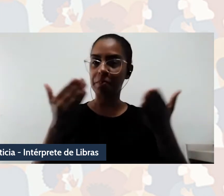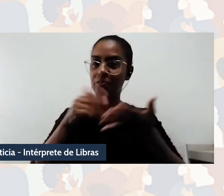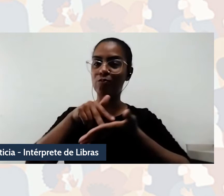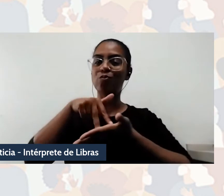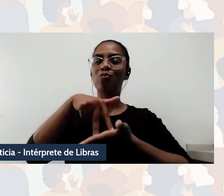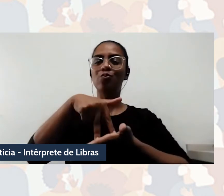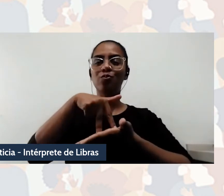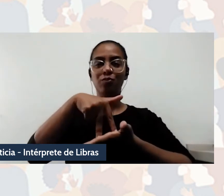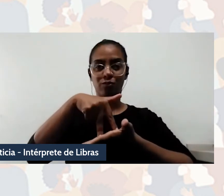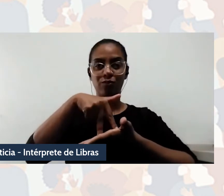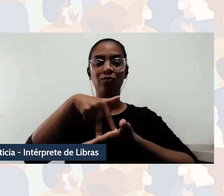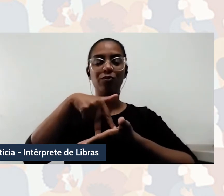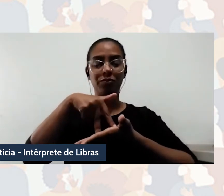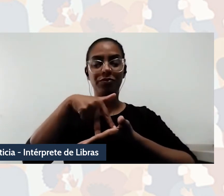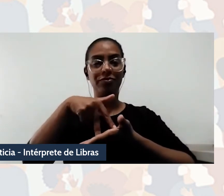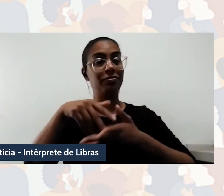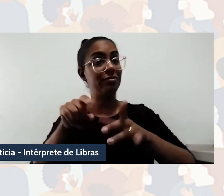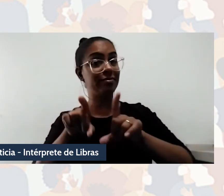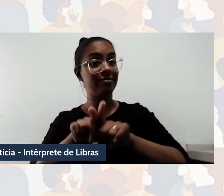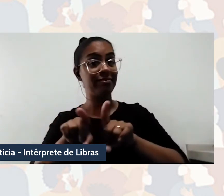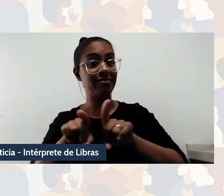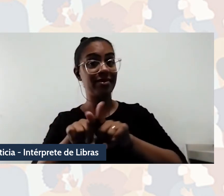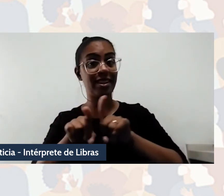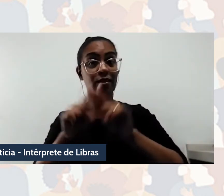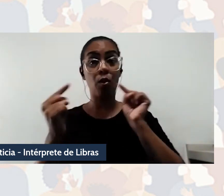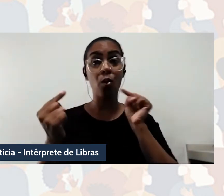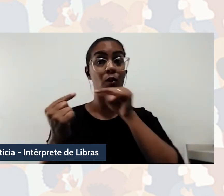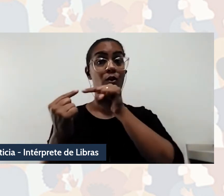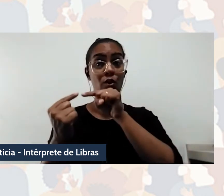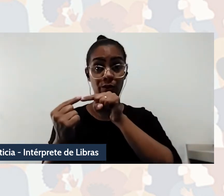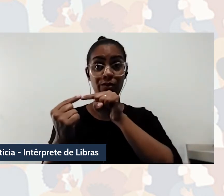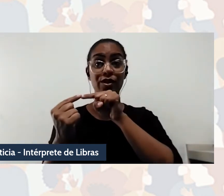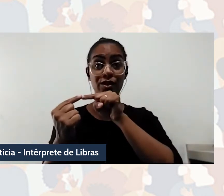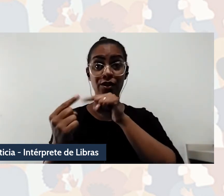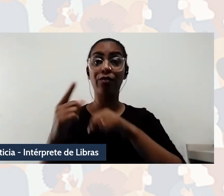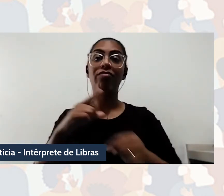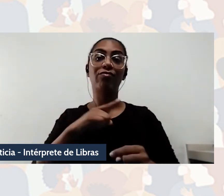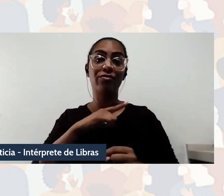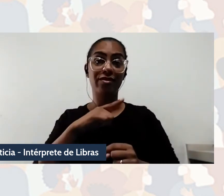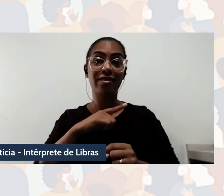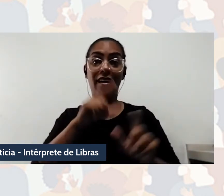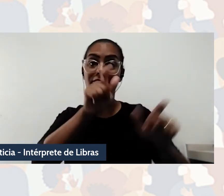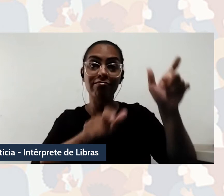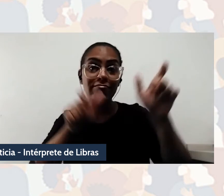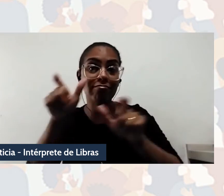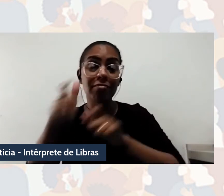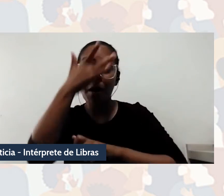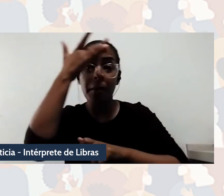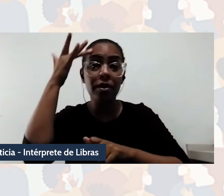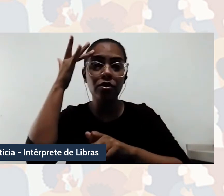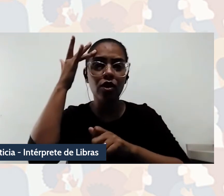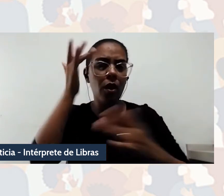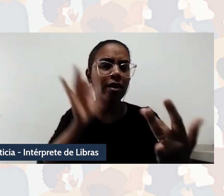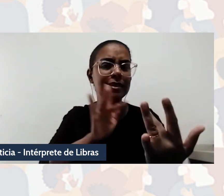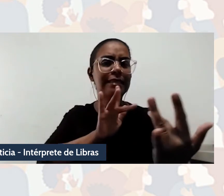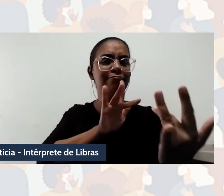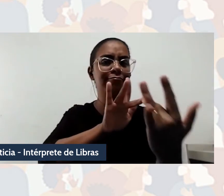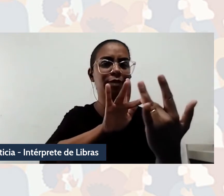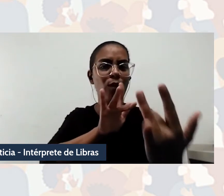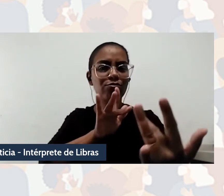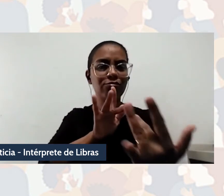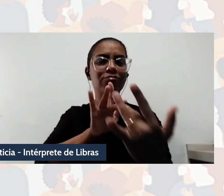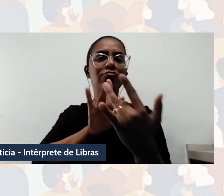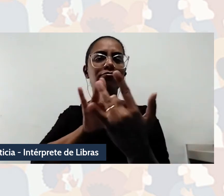e é também contra a objetificação das pessoas e dos sujeitos. Permitir, então, que essa pesquisa